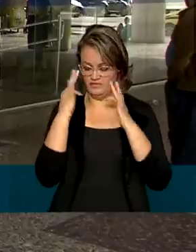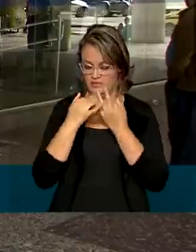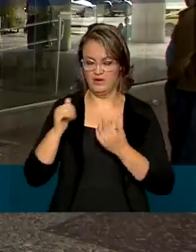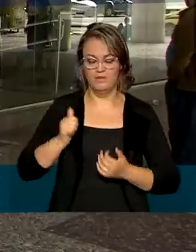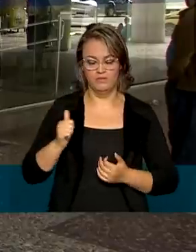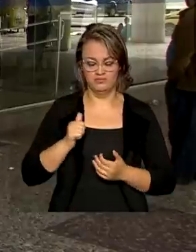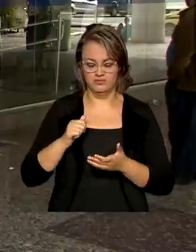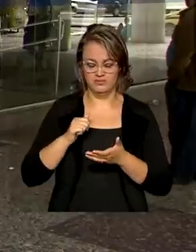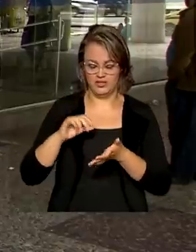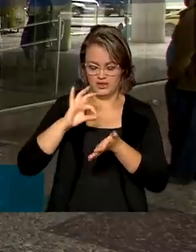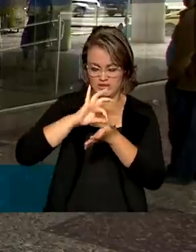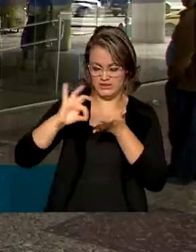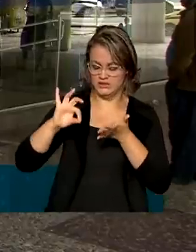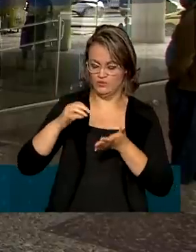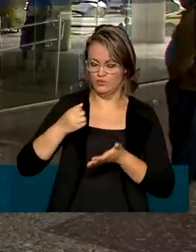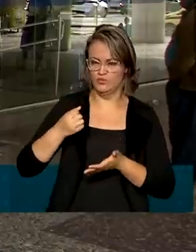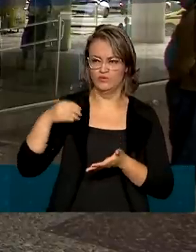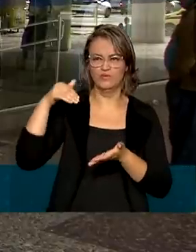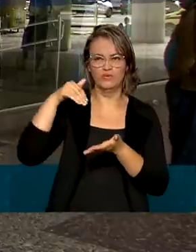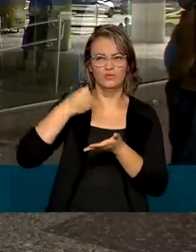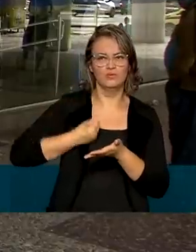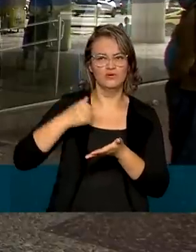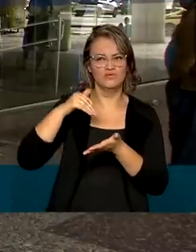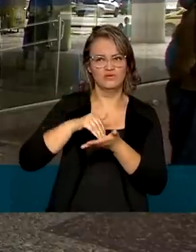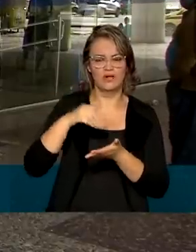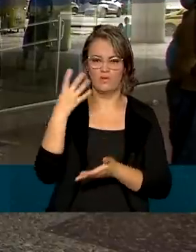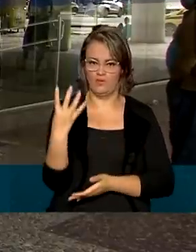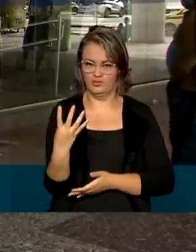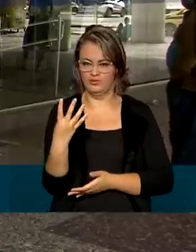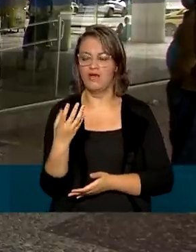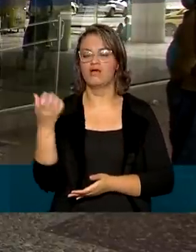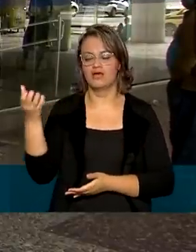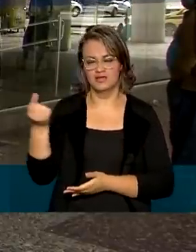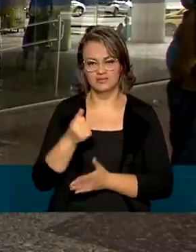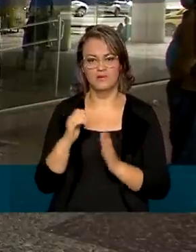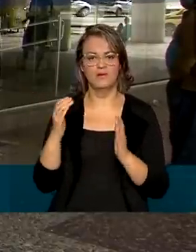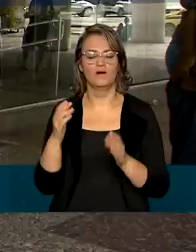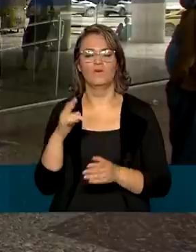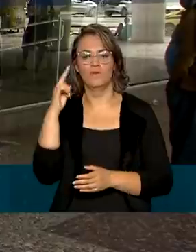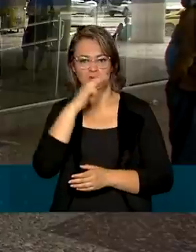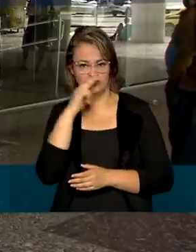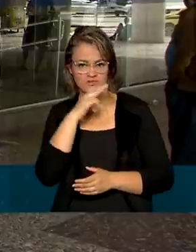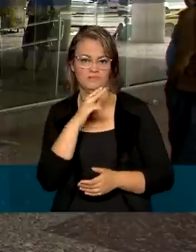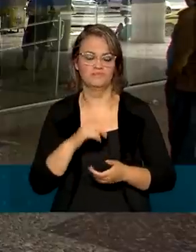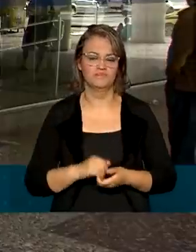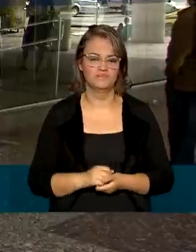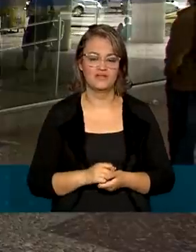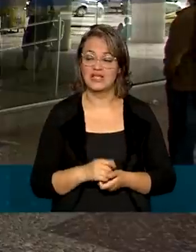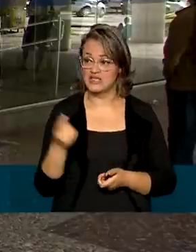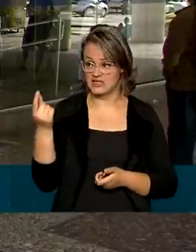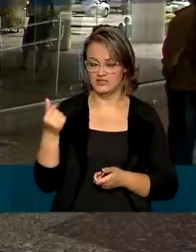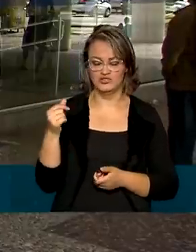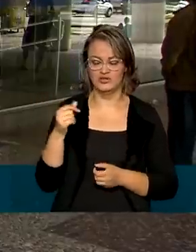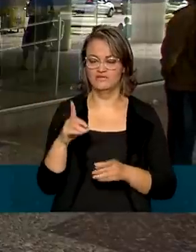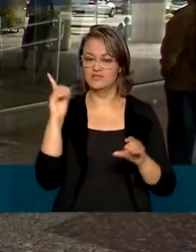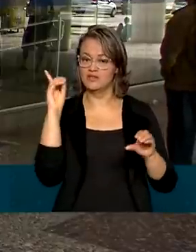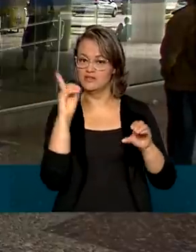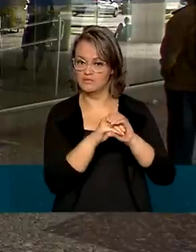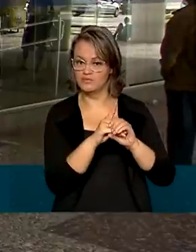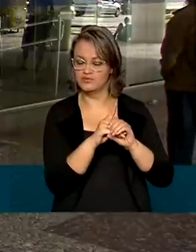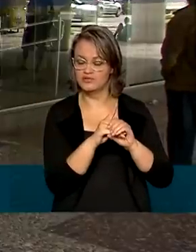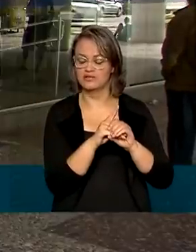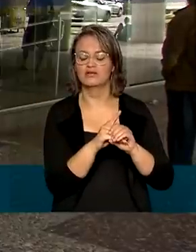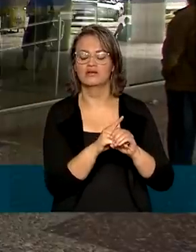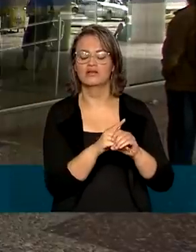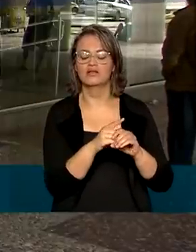inscrição social, o NIS, de final 4, receberem a nova rodada do auxílio emergencial. O dinheiro vai ser depositado nas